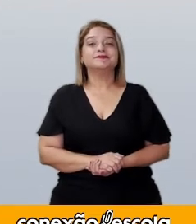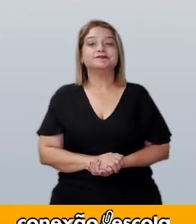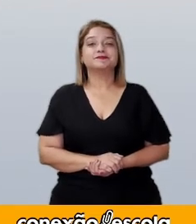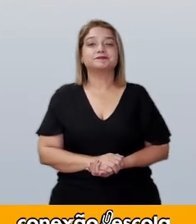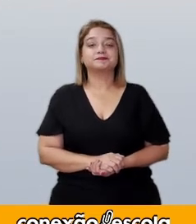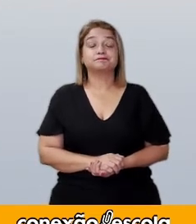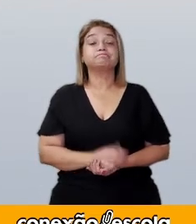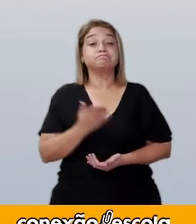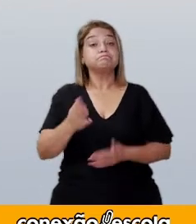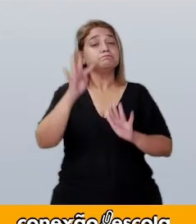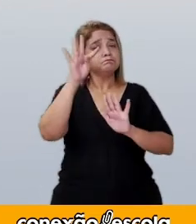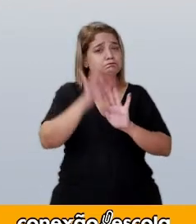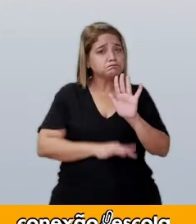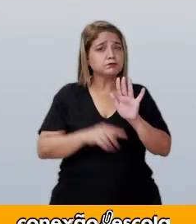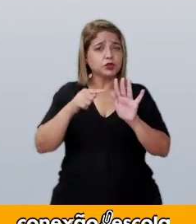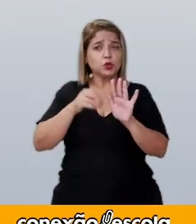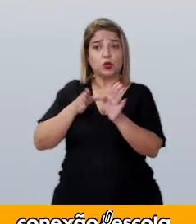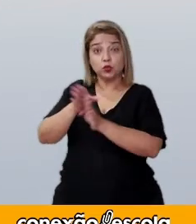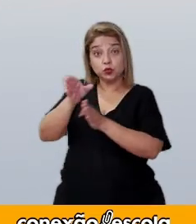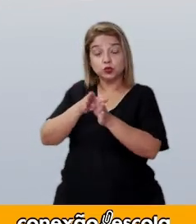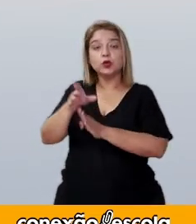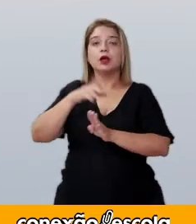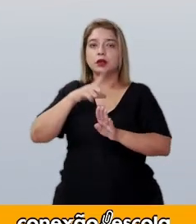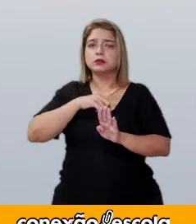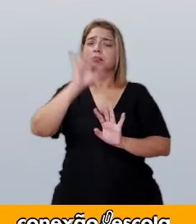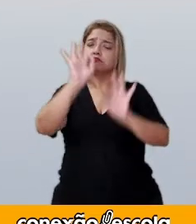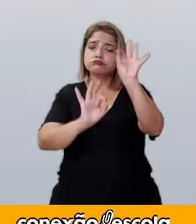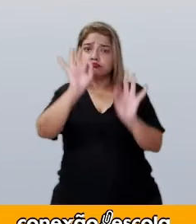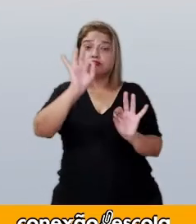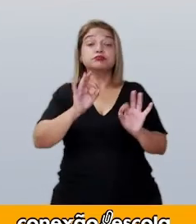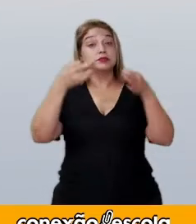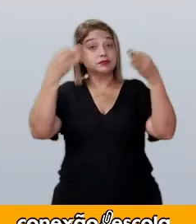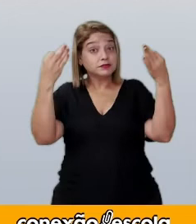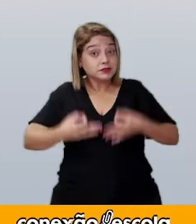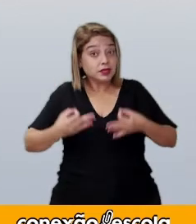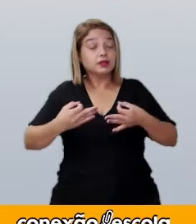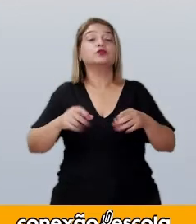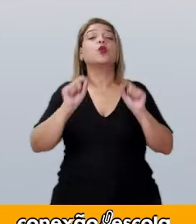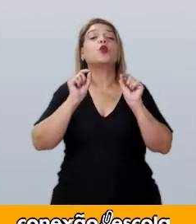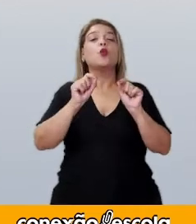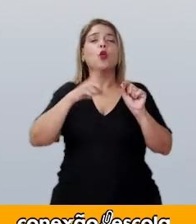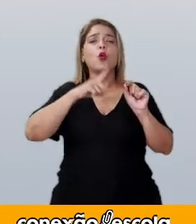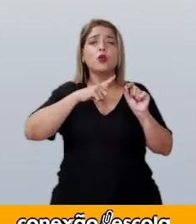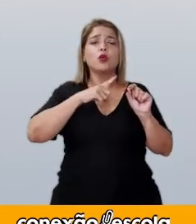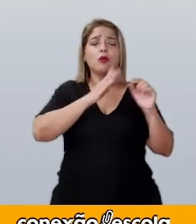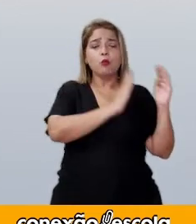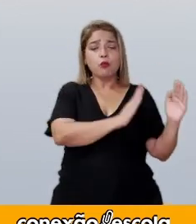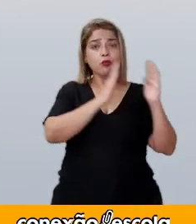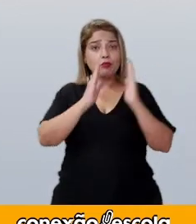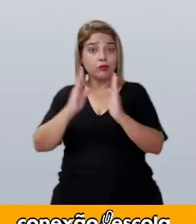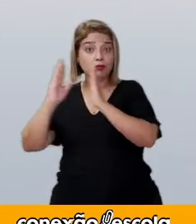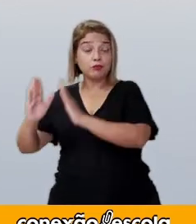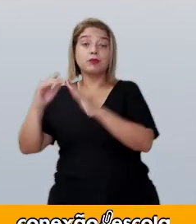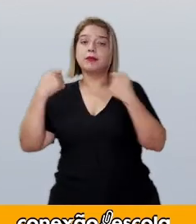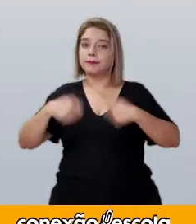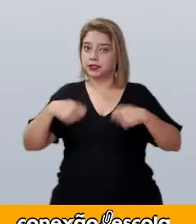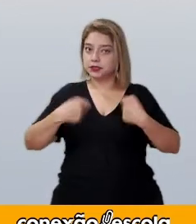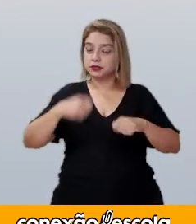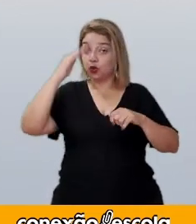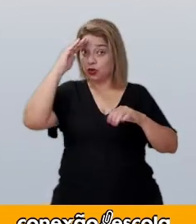Esses textos apresentam uma organização lógica. Essa ordem pode obedecer